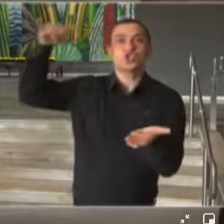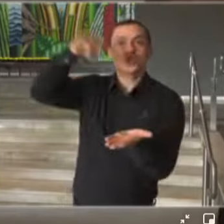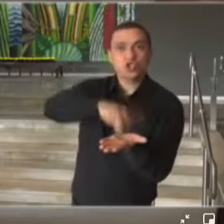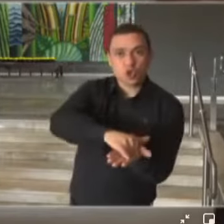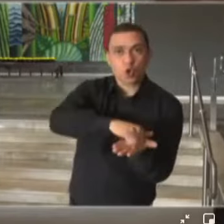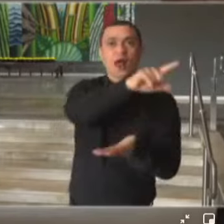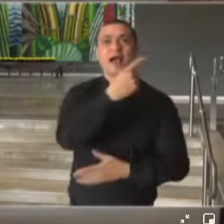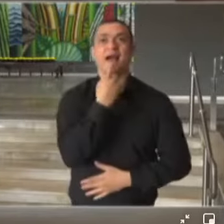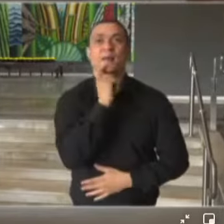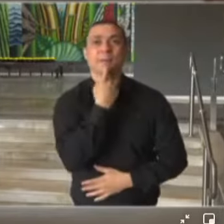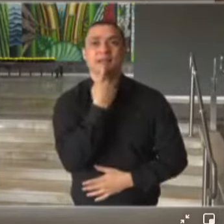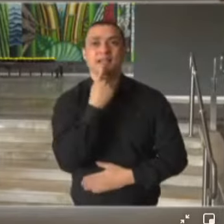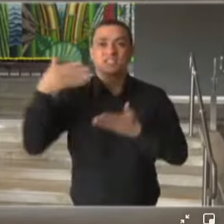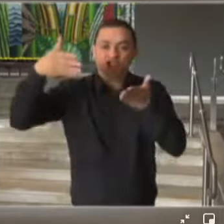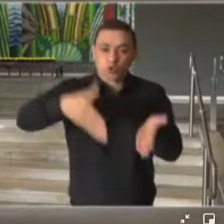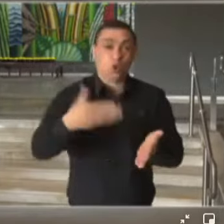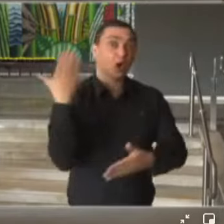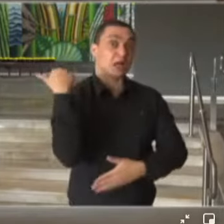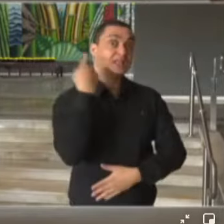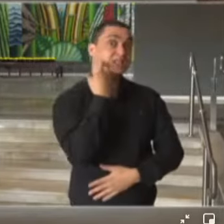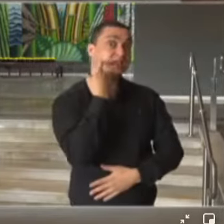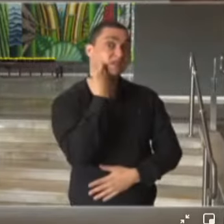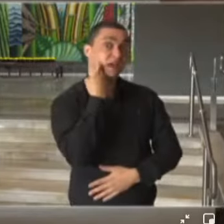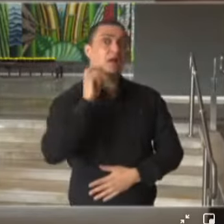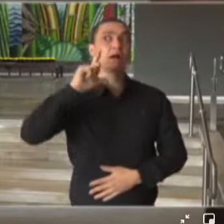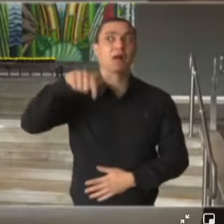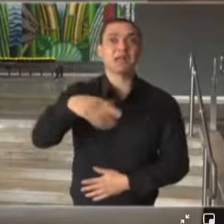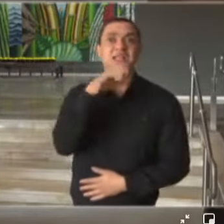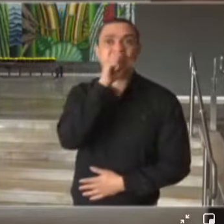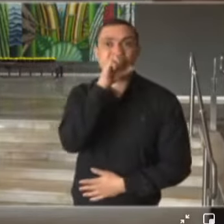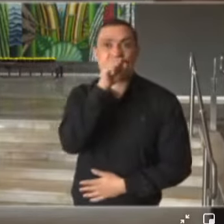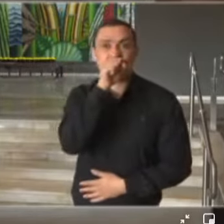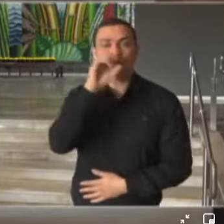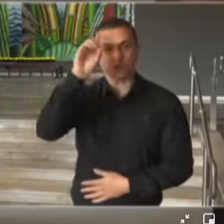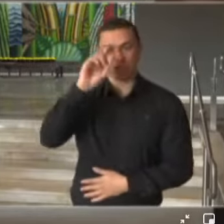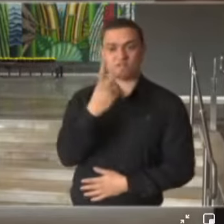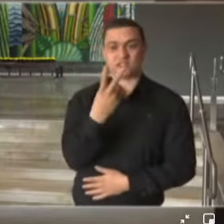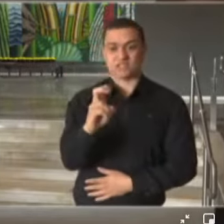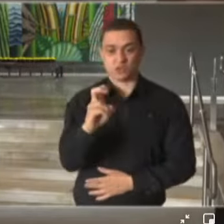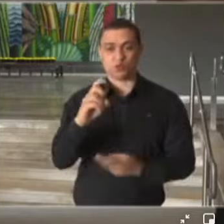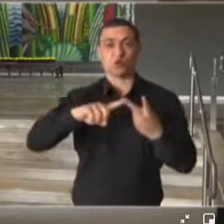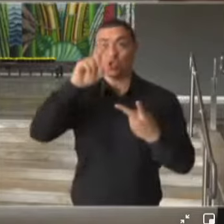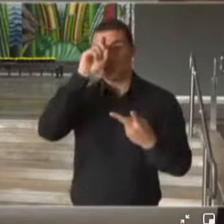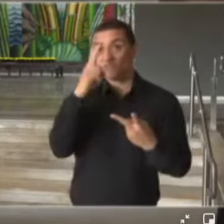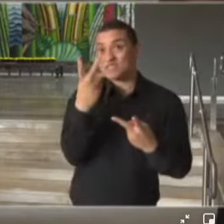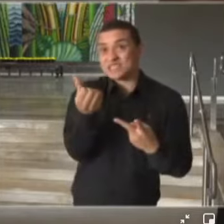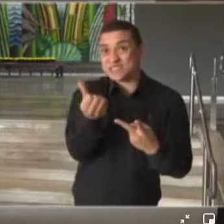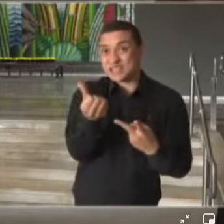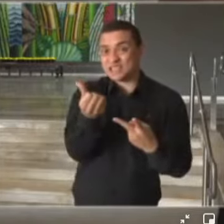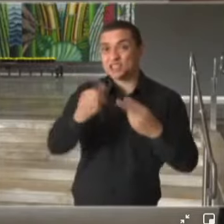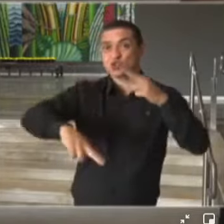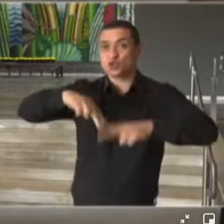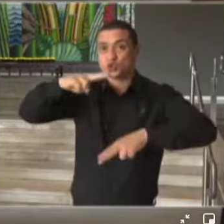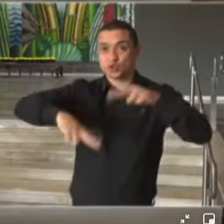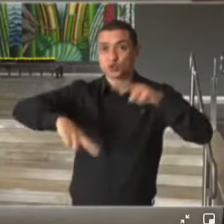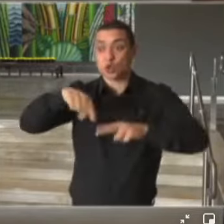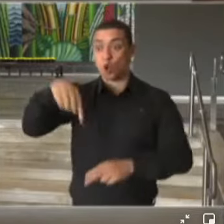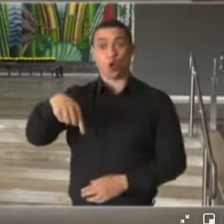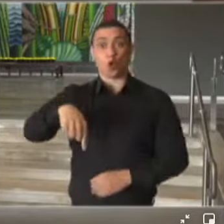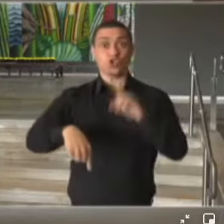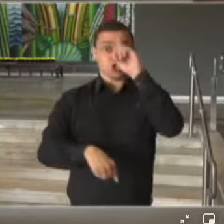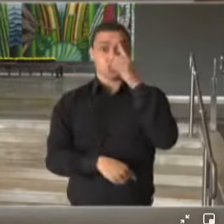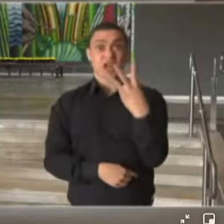de Viracopos na sexta-feira e no sábado, dias 25 e 26 de junho. Nós estamos no dia